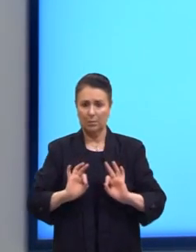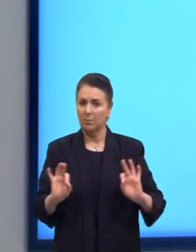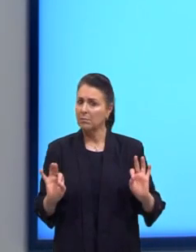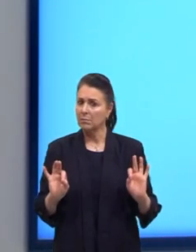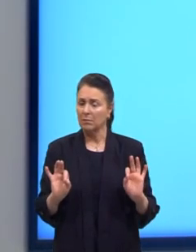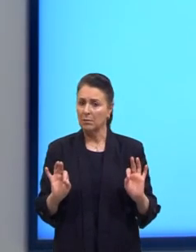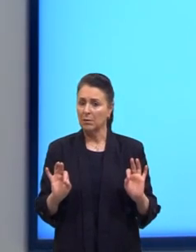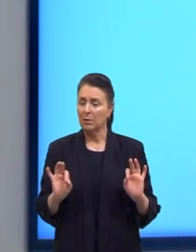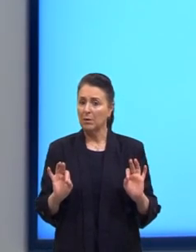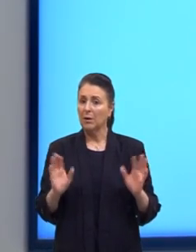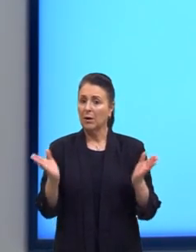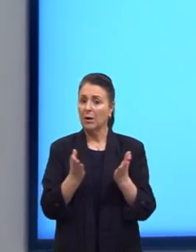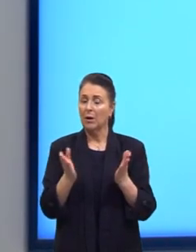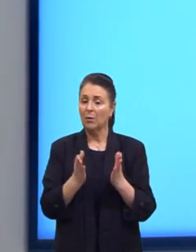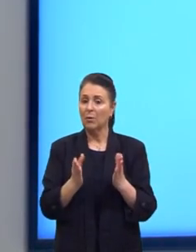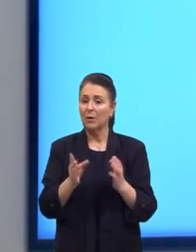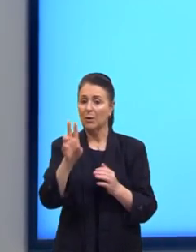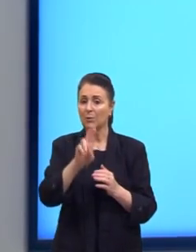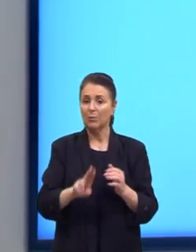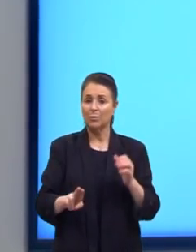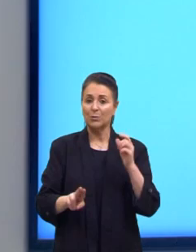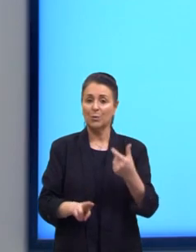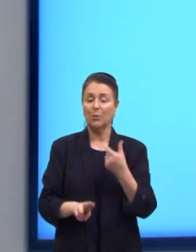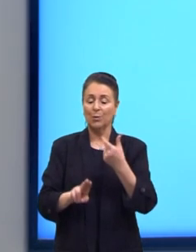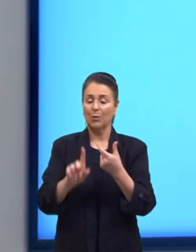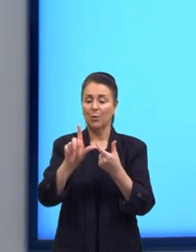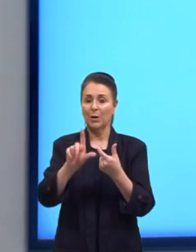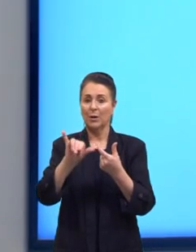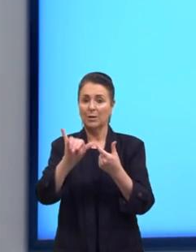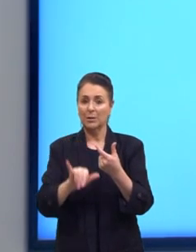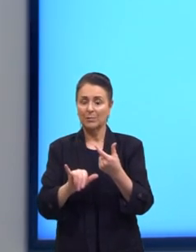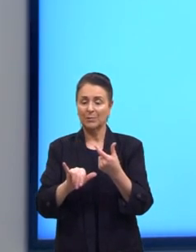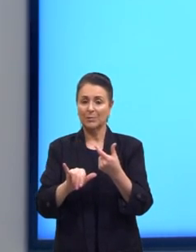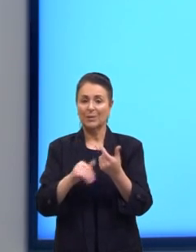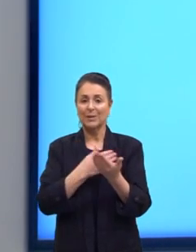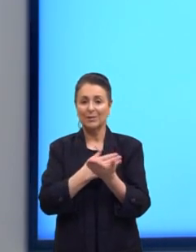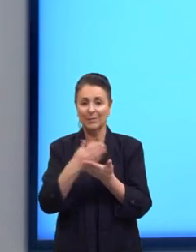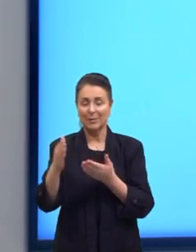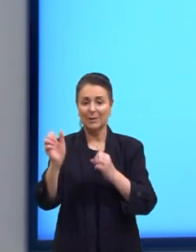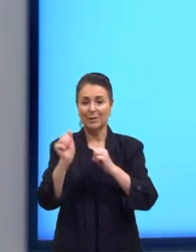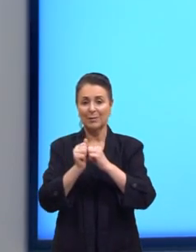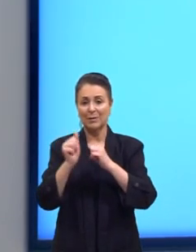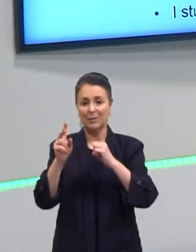ali. Agora, eu acrescentei um L-Y e eu transformei num advérbio. Tá?